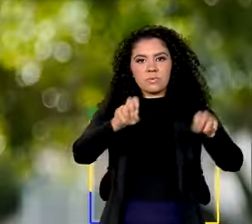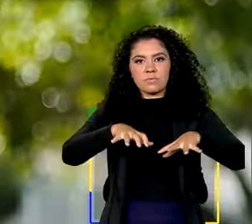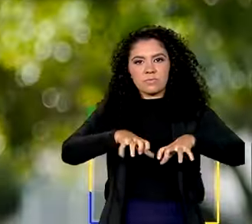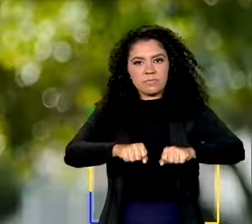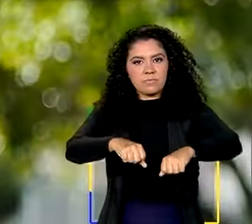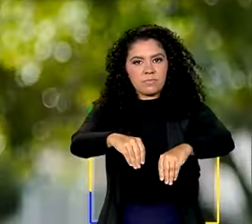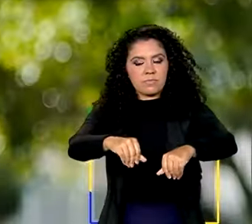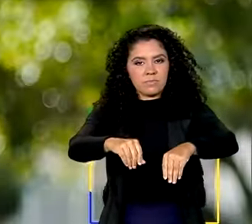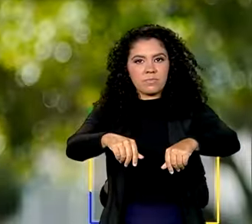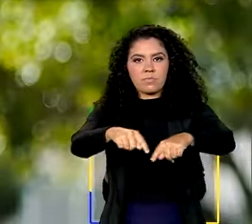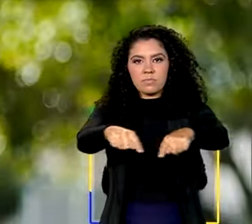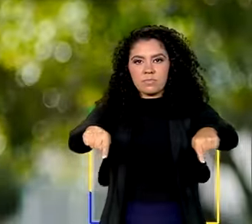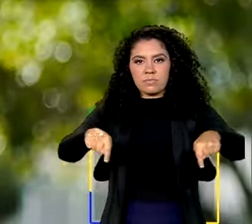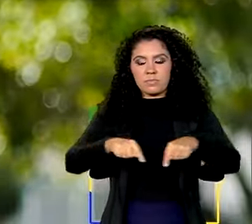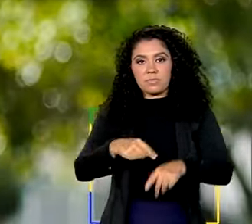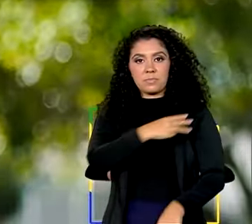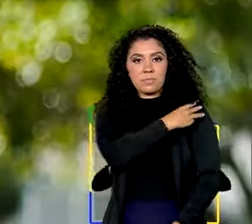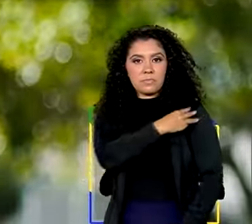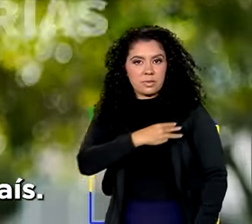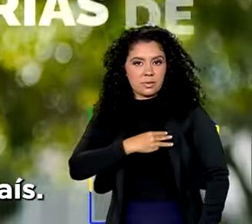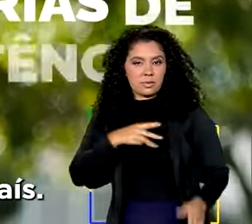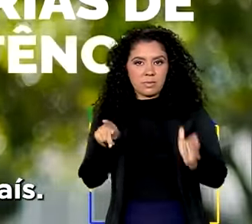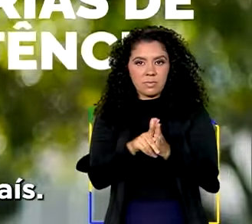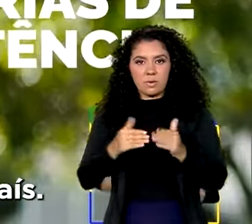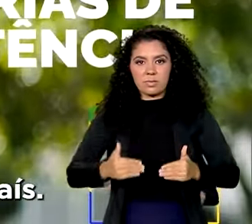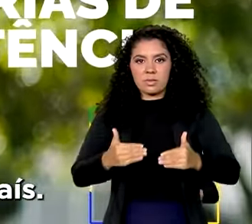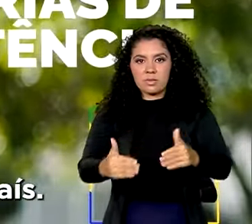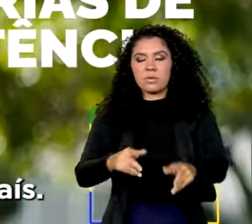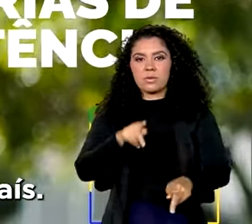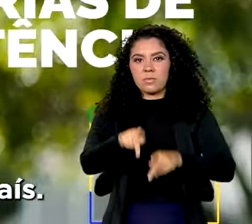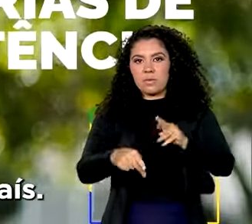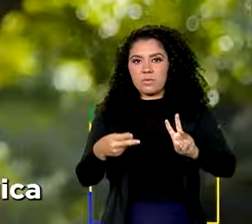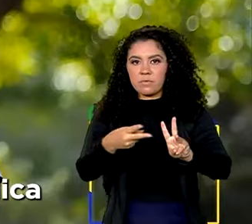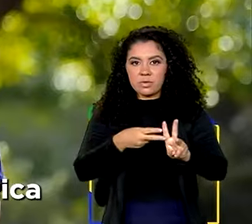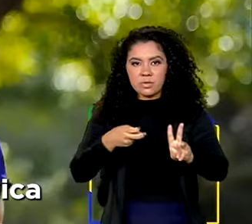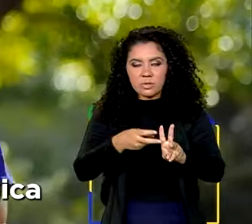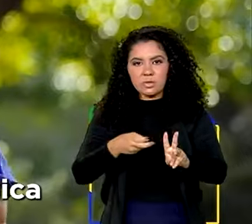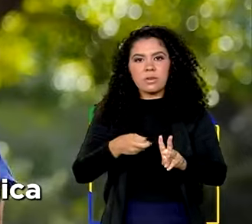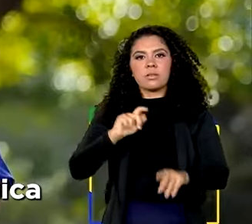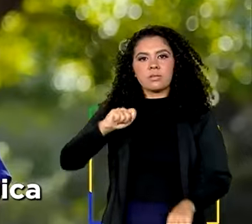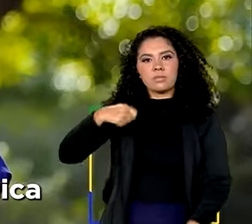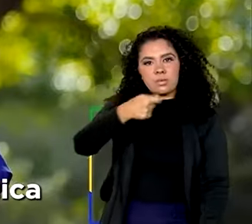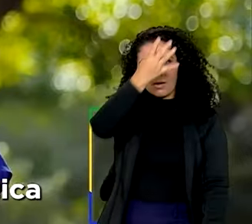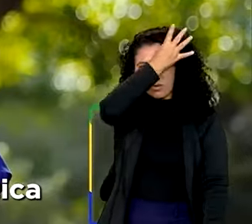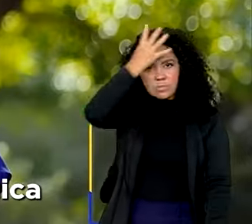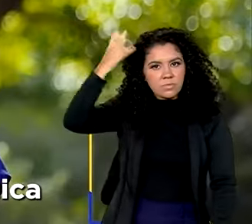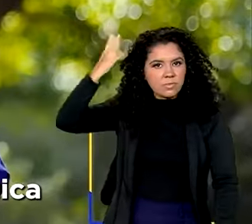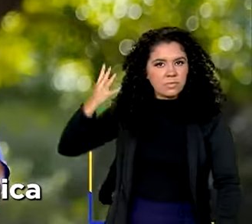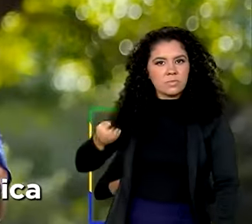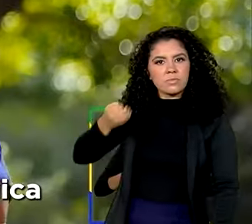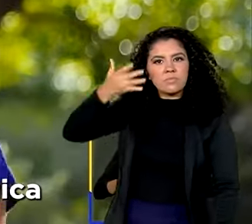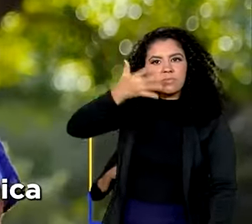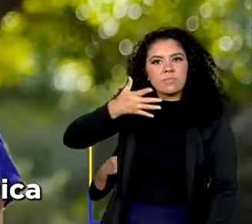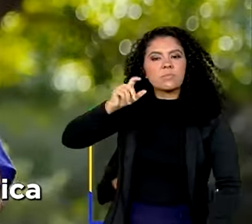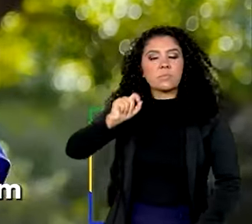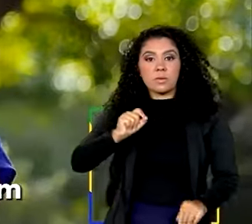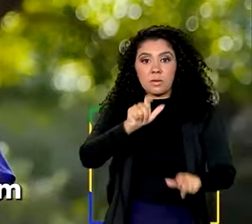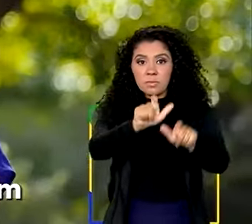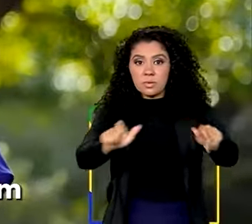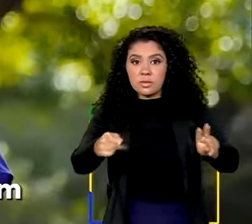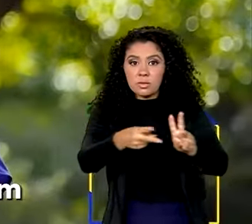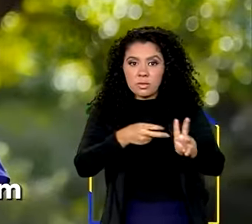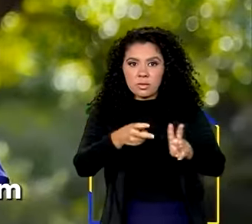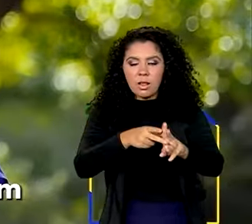pronunciamento, ministra Guajajara reforça a tolerância zero com o crime organizado e lembra que indígenas preservam